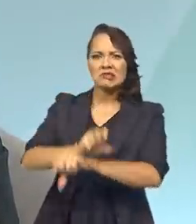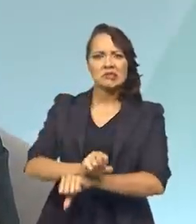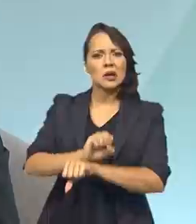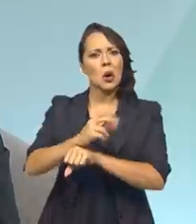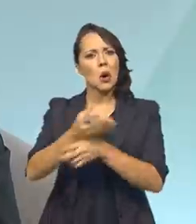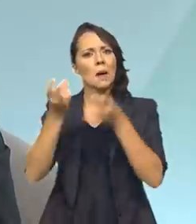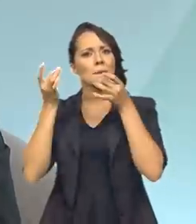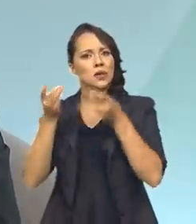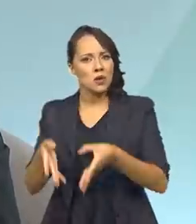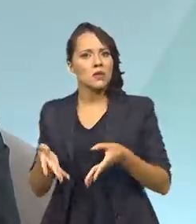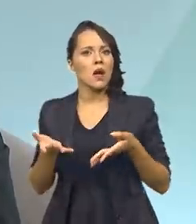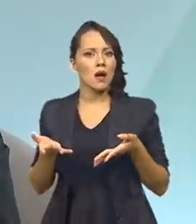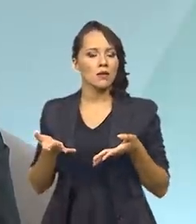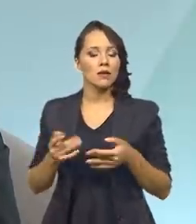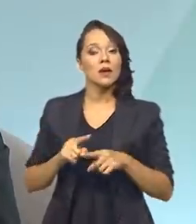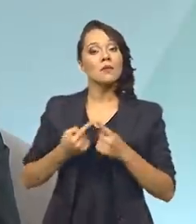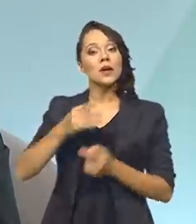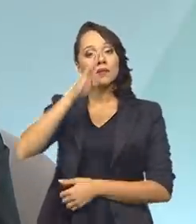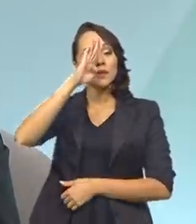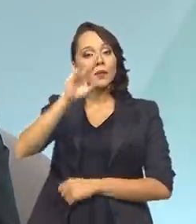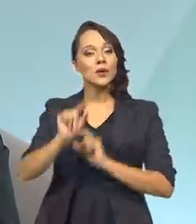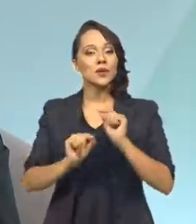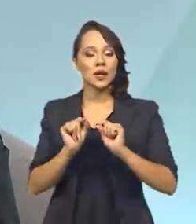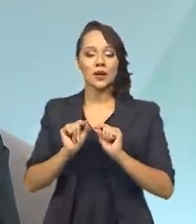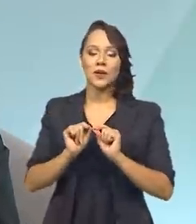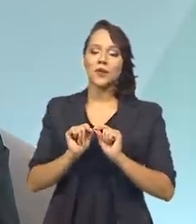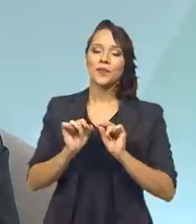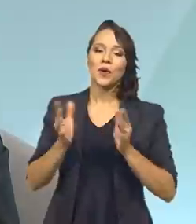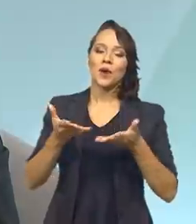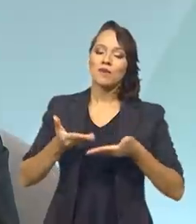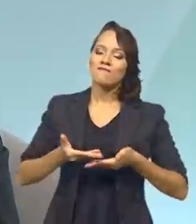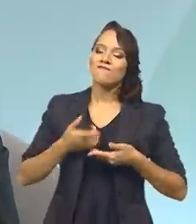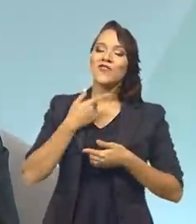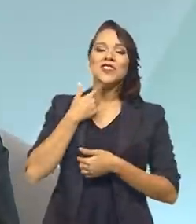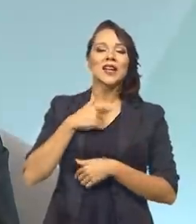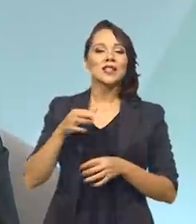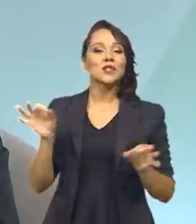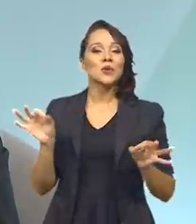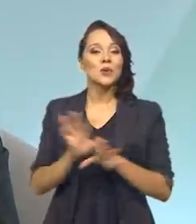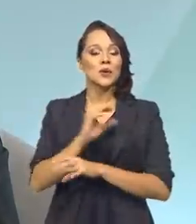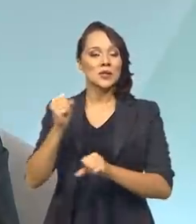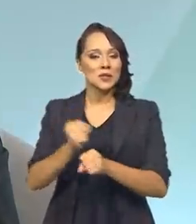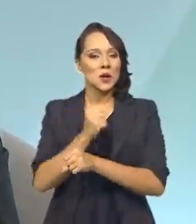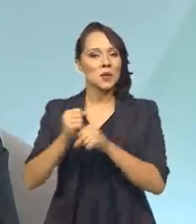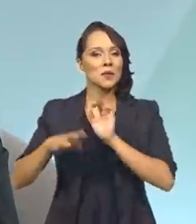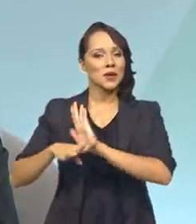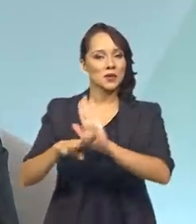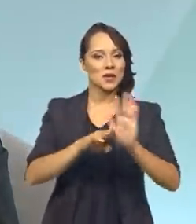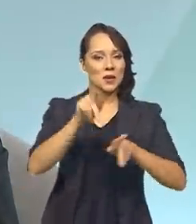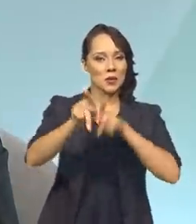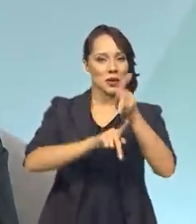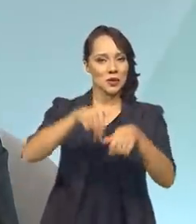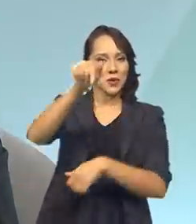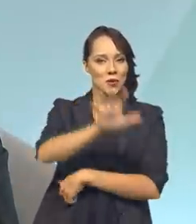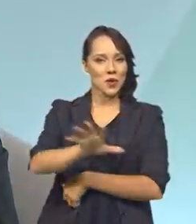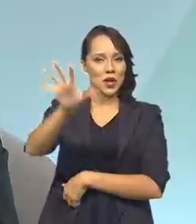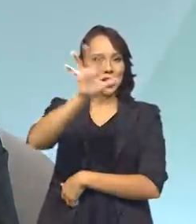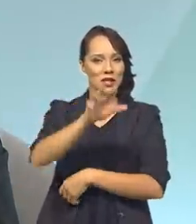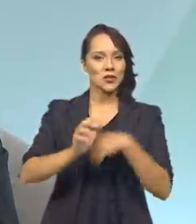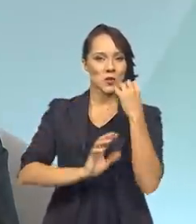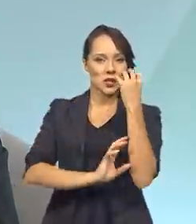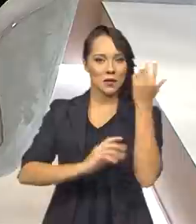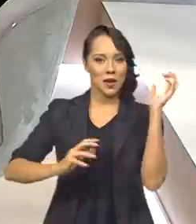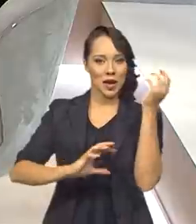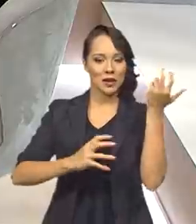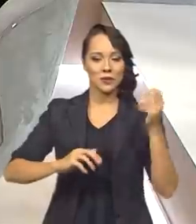abandonado, mas, sobretudo, com a disposição de concluir essa obra em benefício da população nordestina do semiárido.